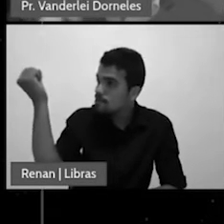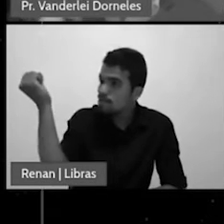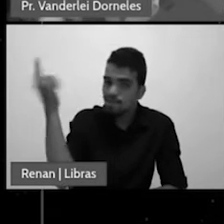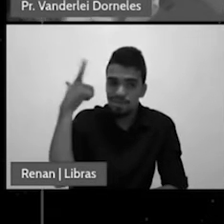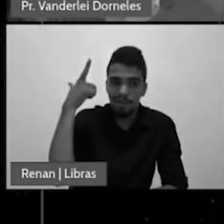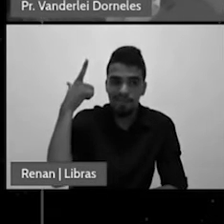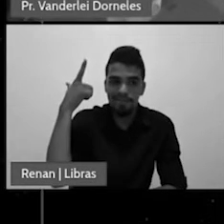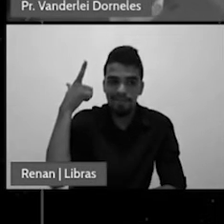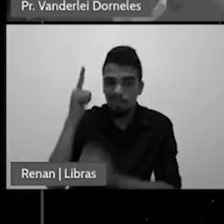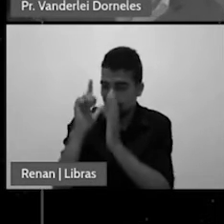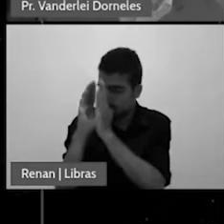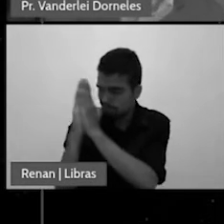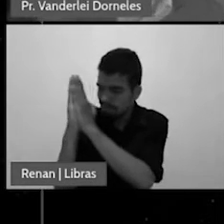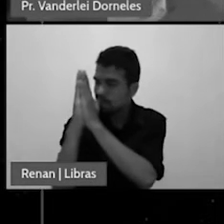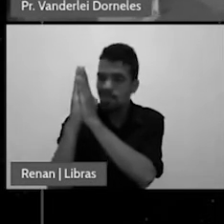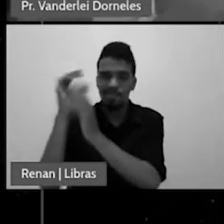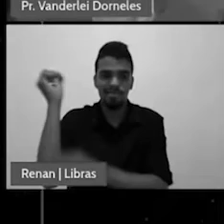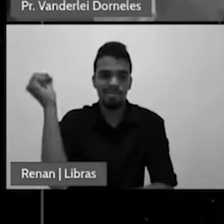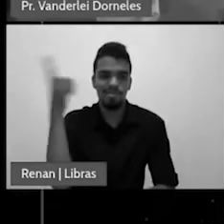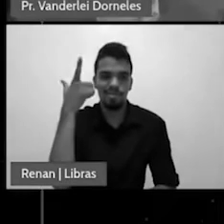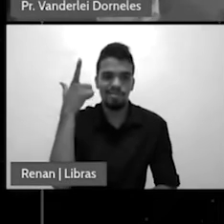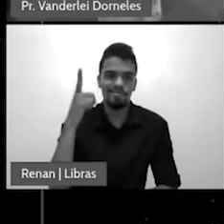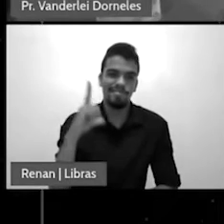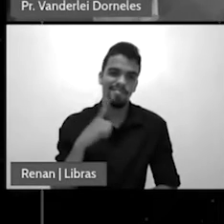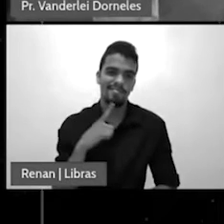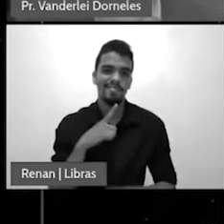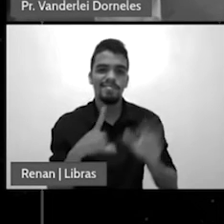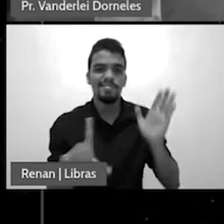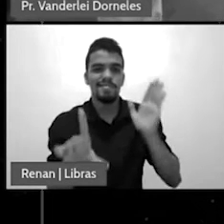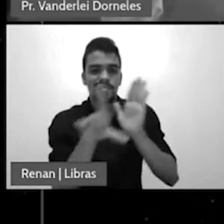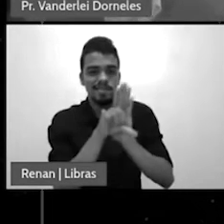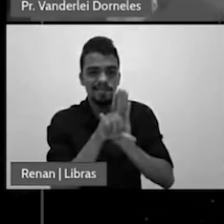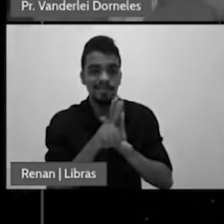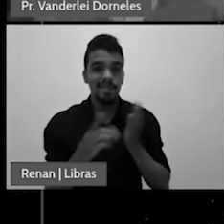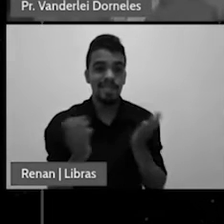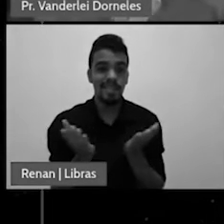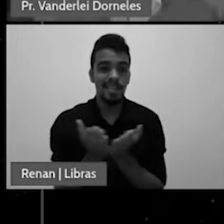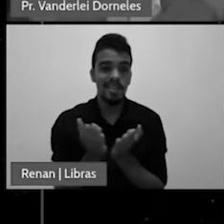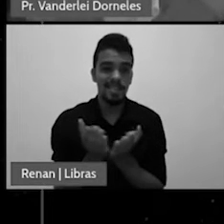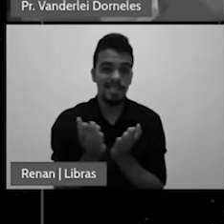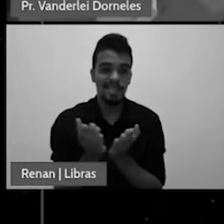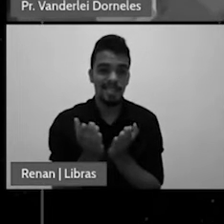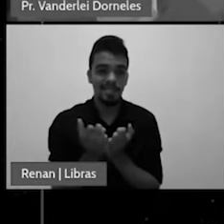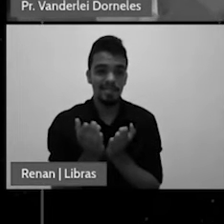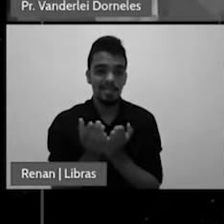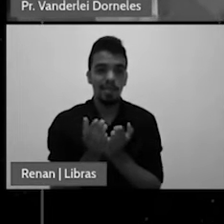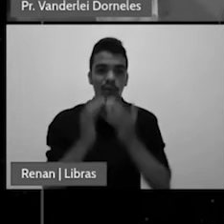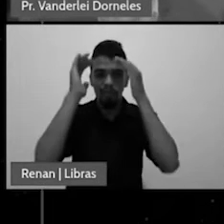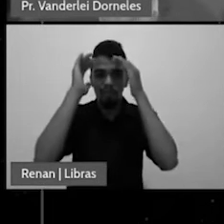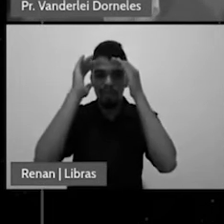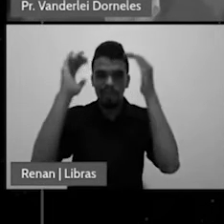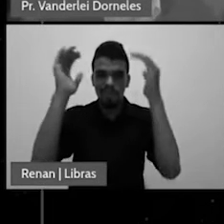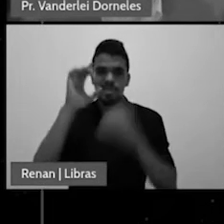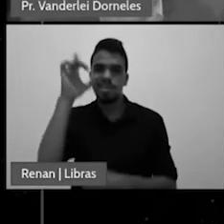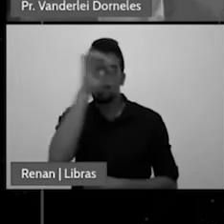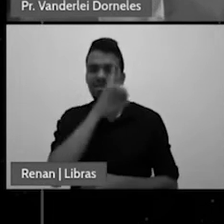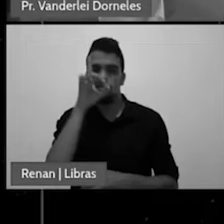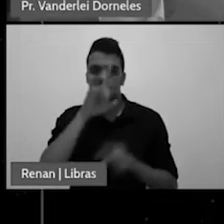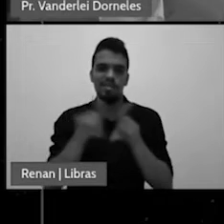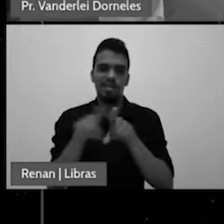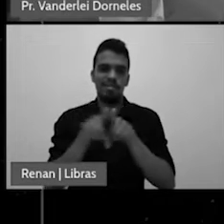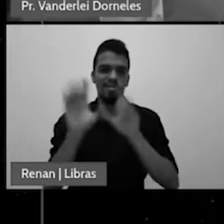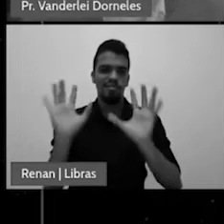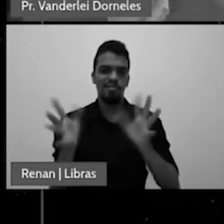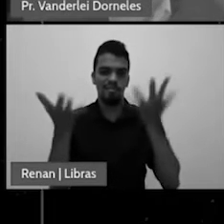E é isso que prescreve a lei do cristianismo nominal. Guardar domingos e festas em vez de lembra-te do dia do